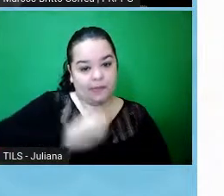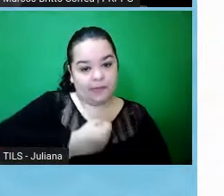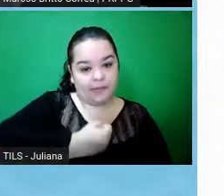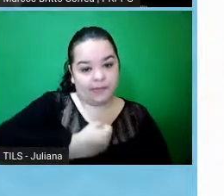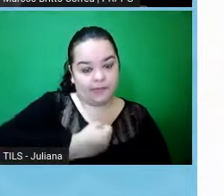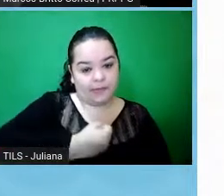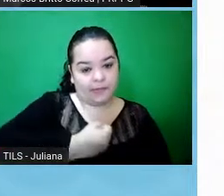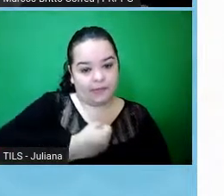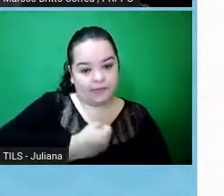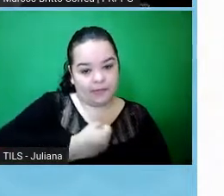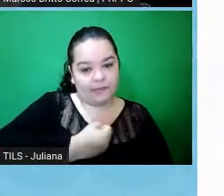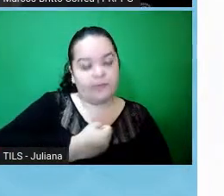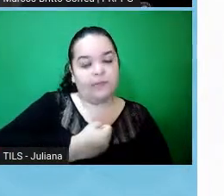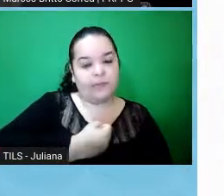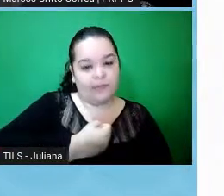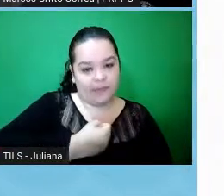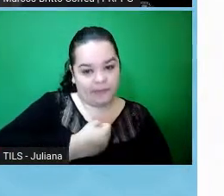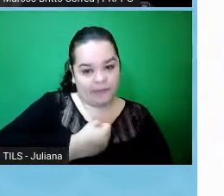dados do parecer,